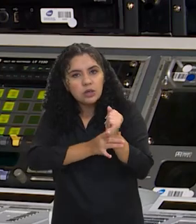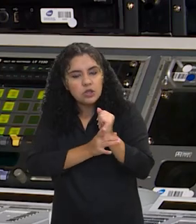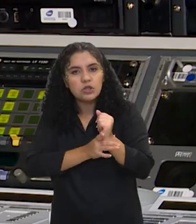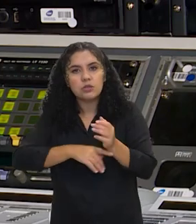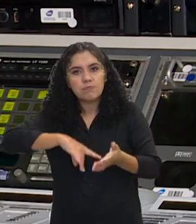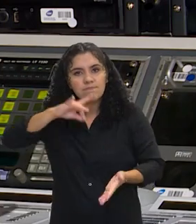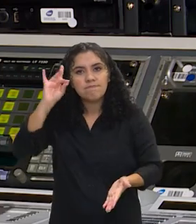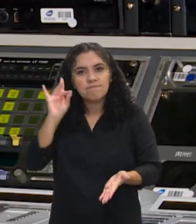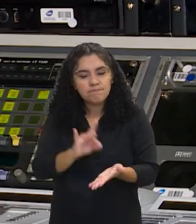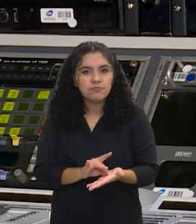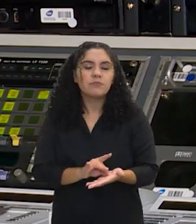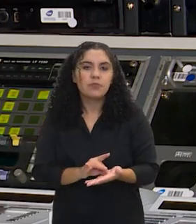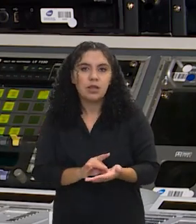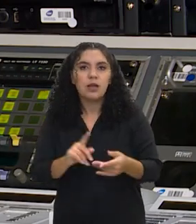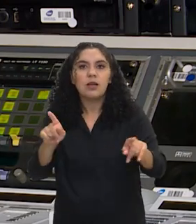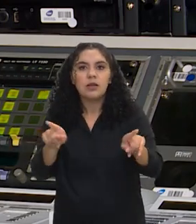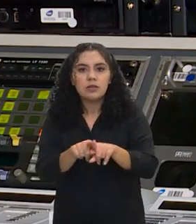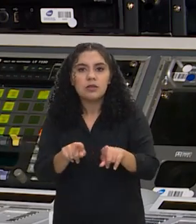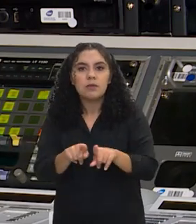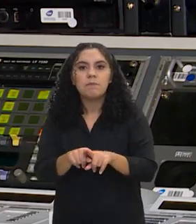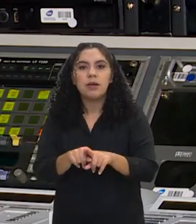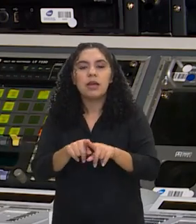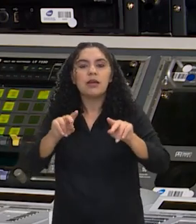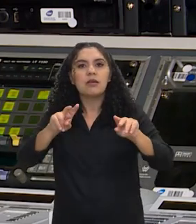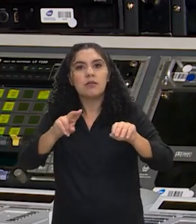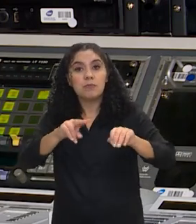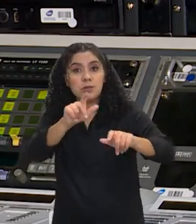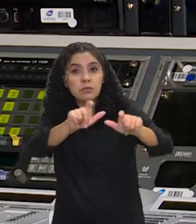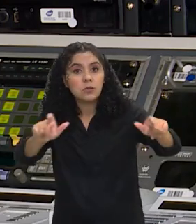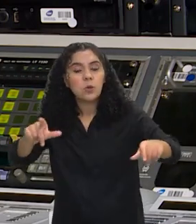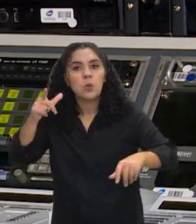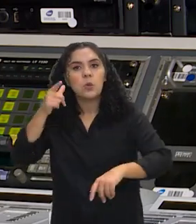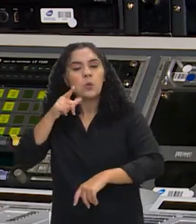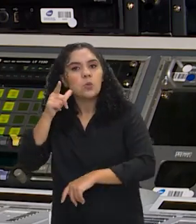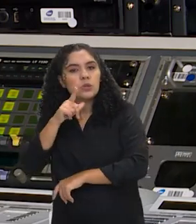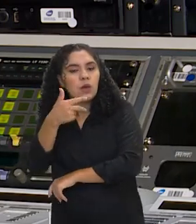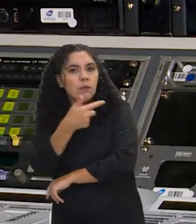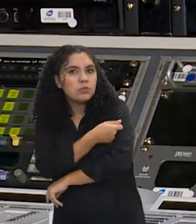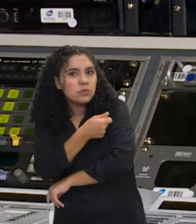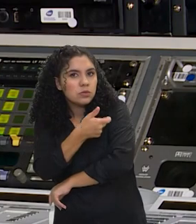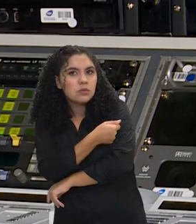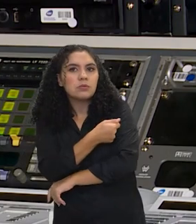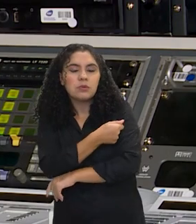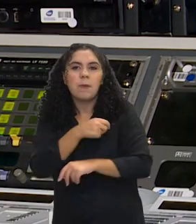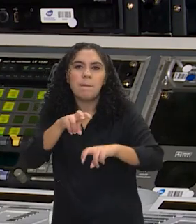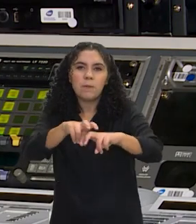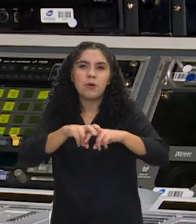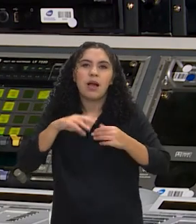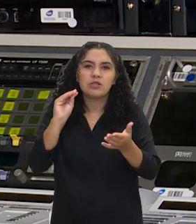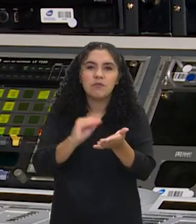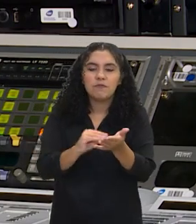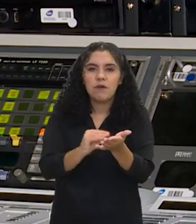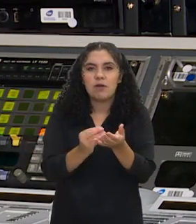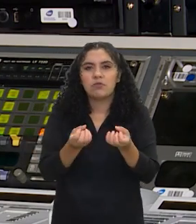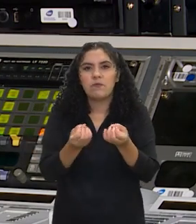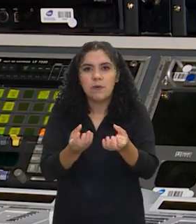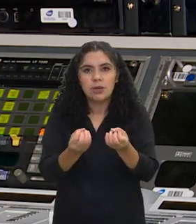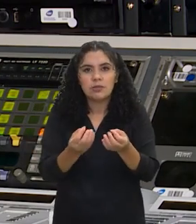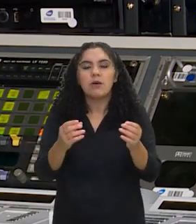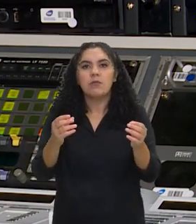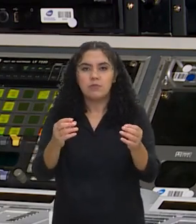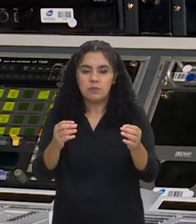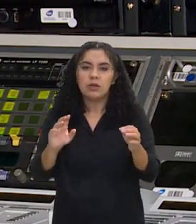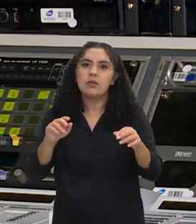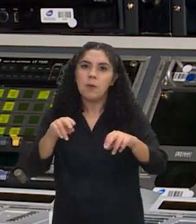garantir que ela tenha menos efeito, ou seja, aumentar a cobertura vacinal no caso da desinformação em relação a vacinas.